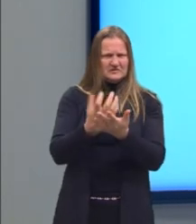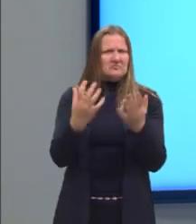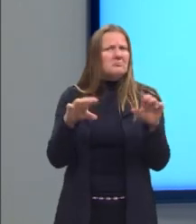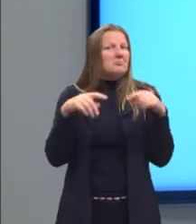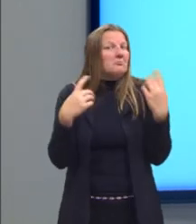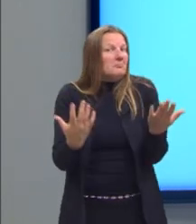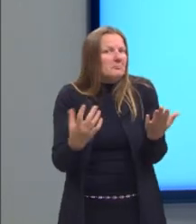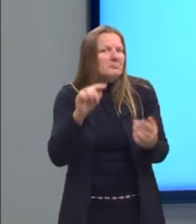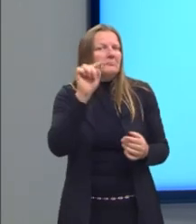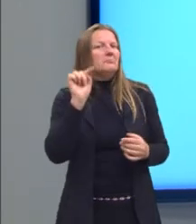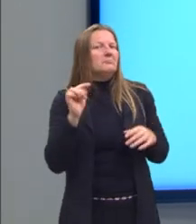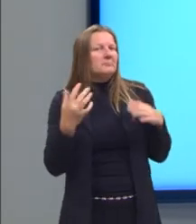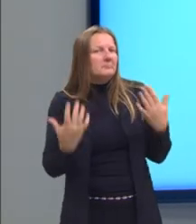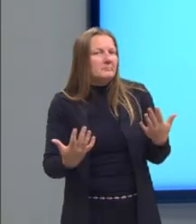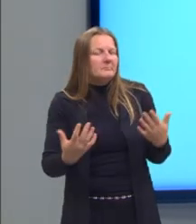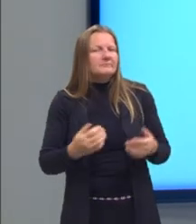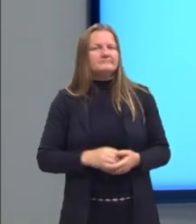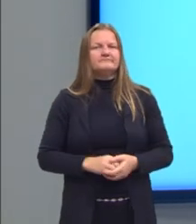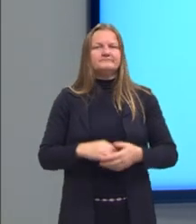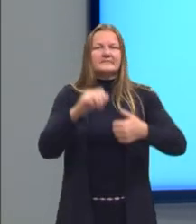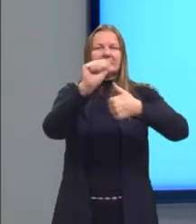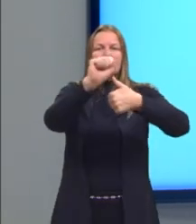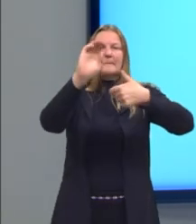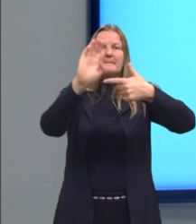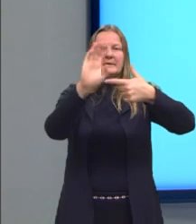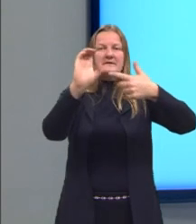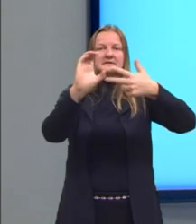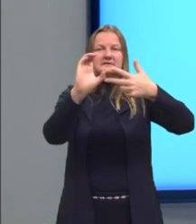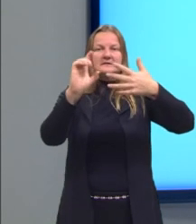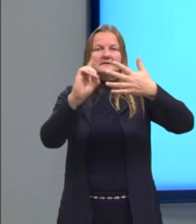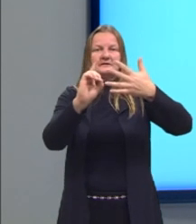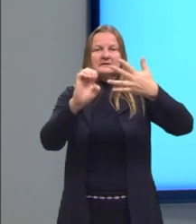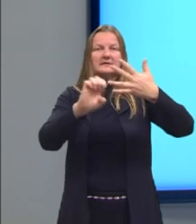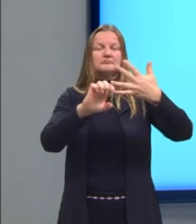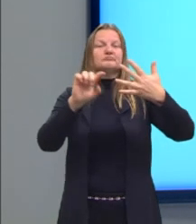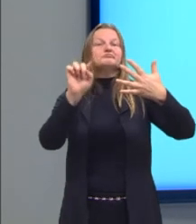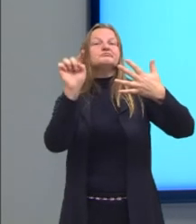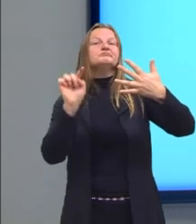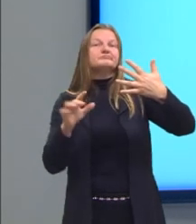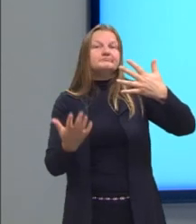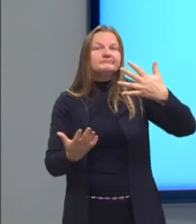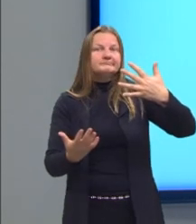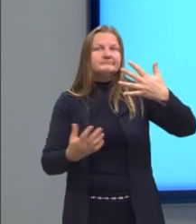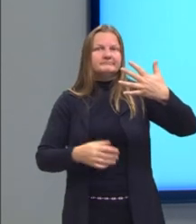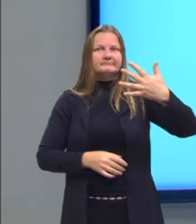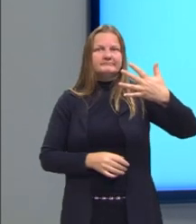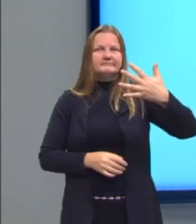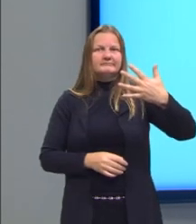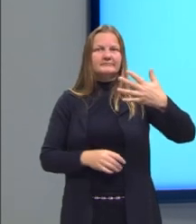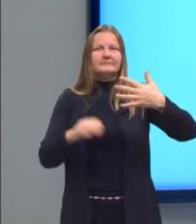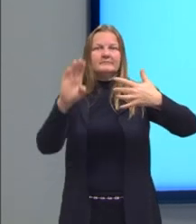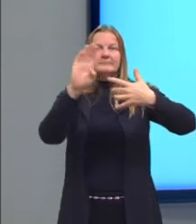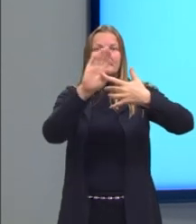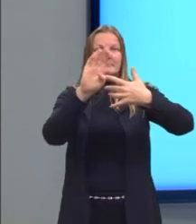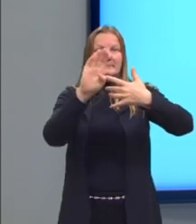construir uma ficção? Qual é a nossa resposta correta aqui? Letra B,